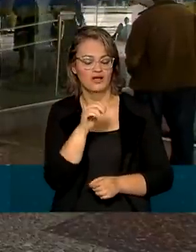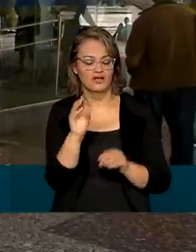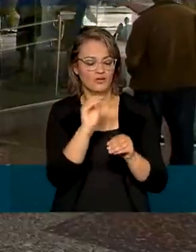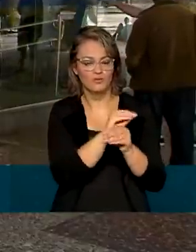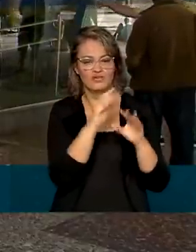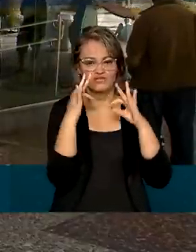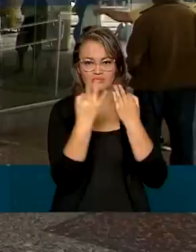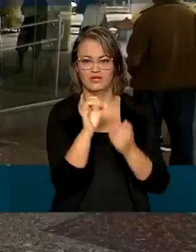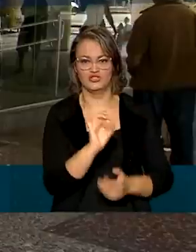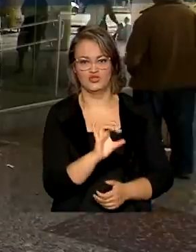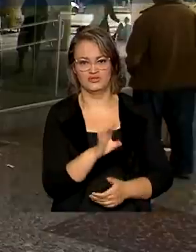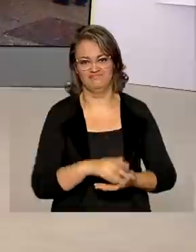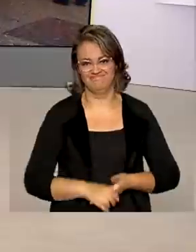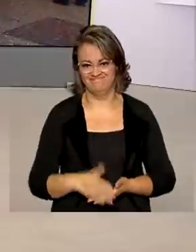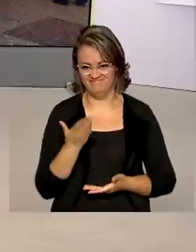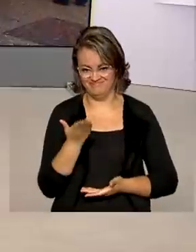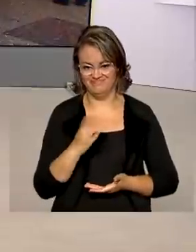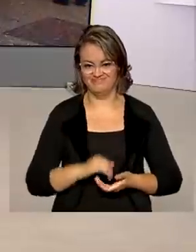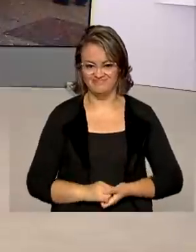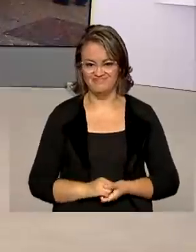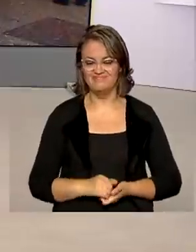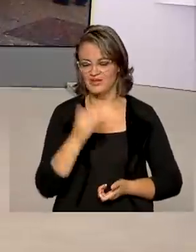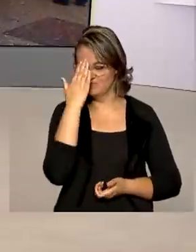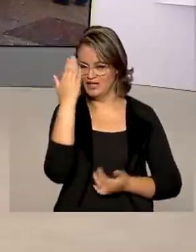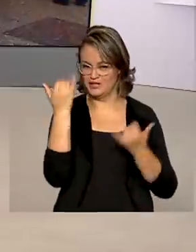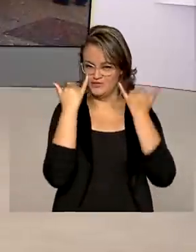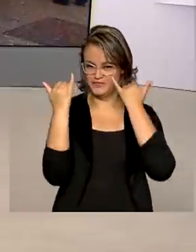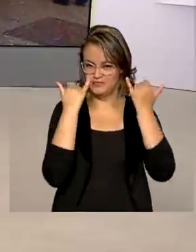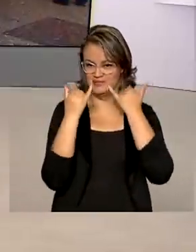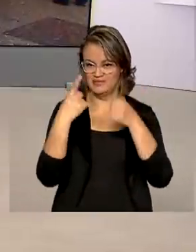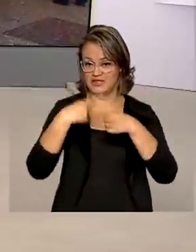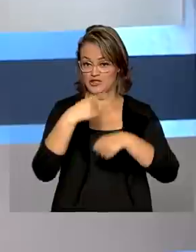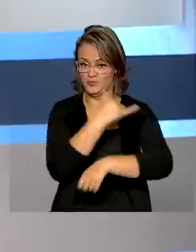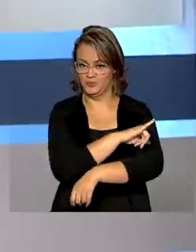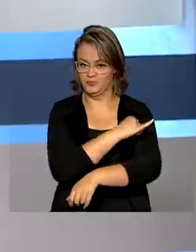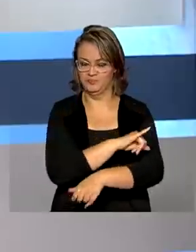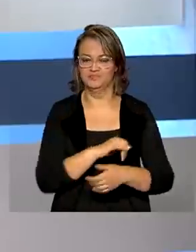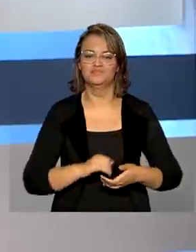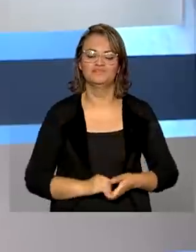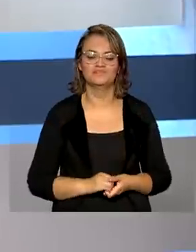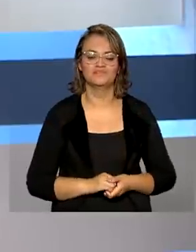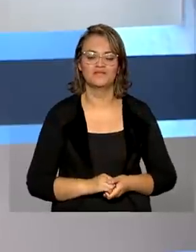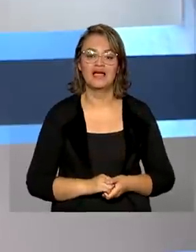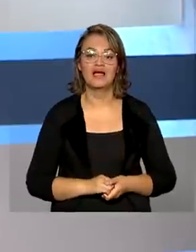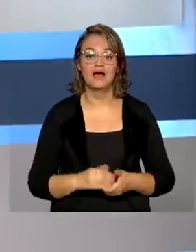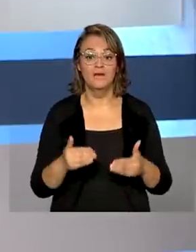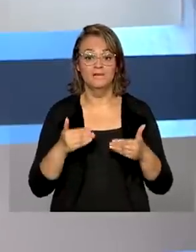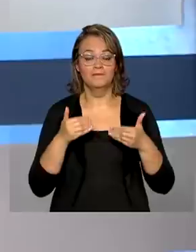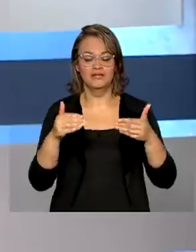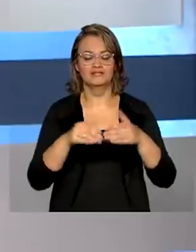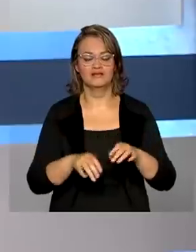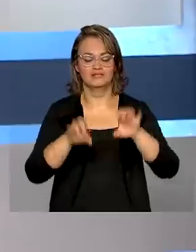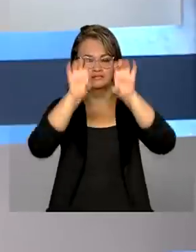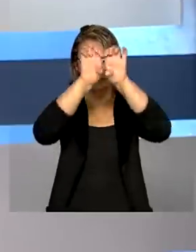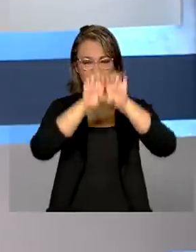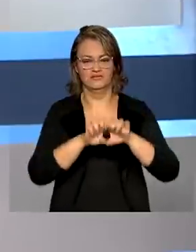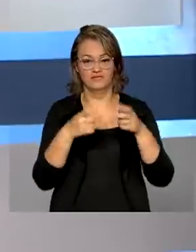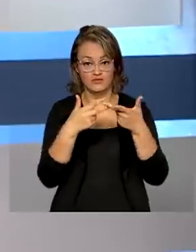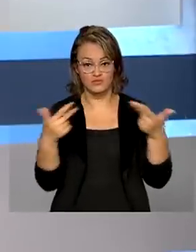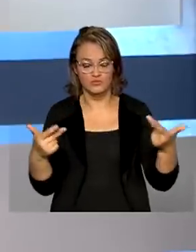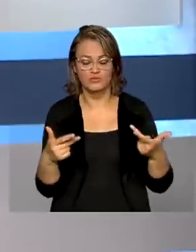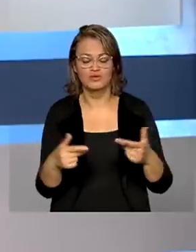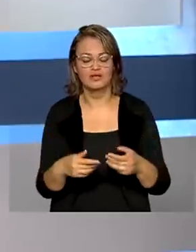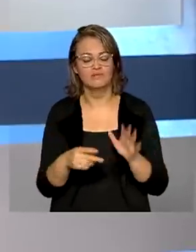família. Volto com você, Renata. Obrigada, Tiago, pelas suas informações direto do Rio de Janeiro. O Ministério da Infraestrutura apresentou essa